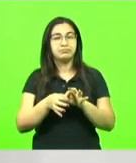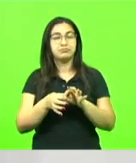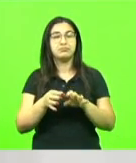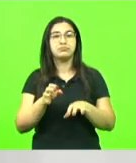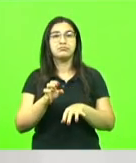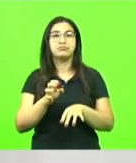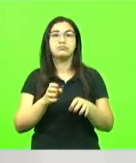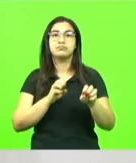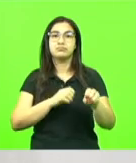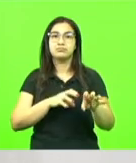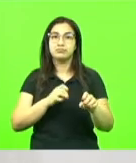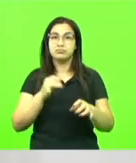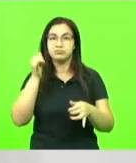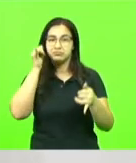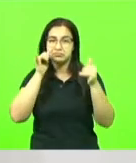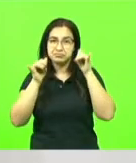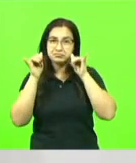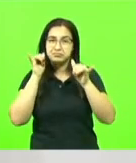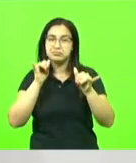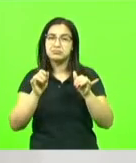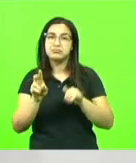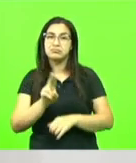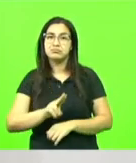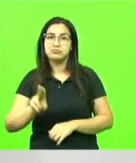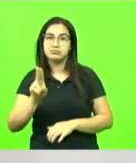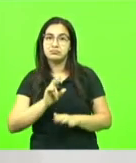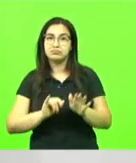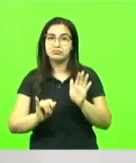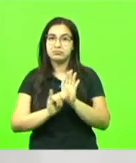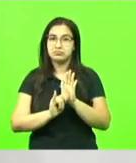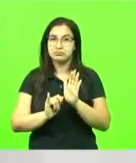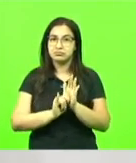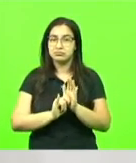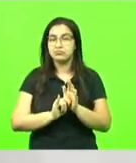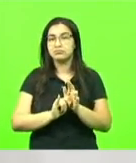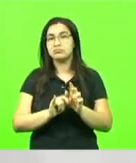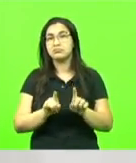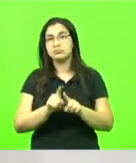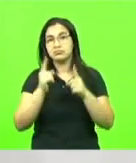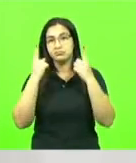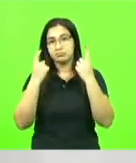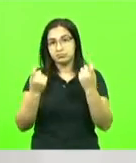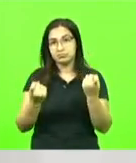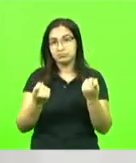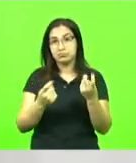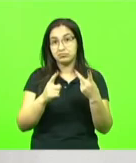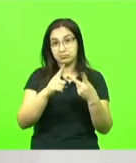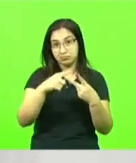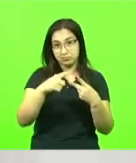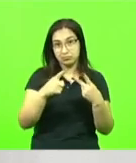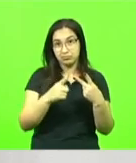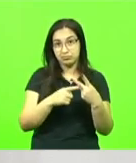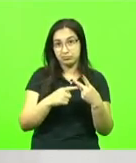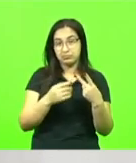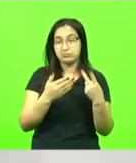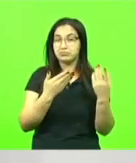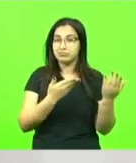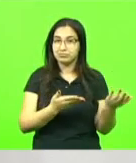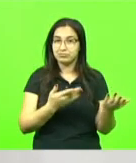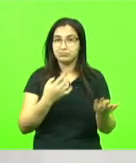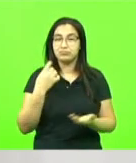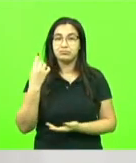prevenção e o combate ao uso de drogas e às violências na escola. Então, duas proposições que os deputados jovens estão